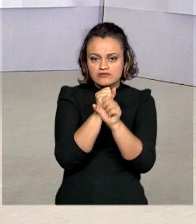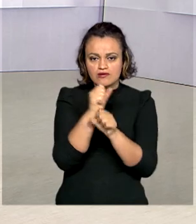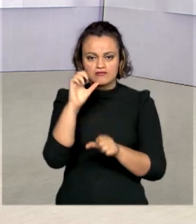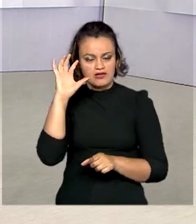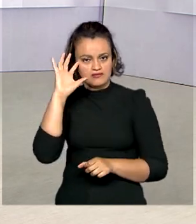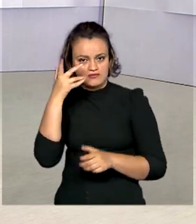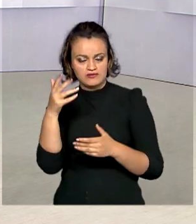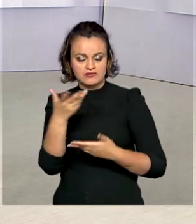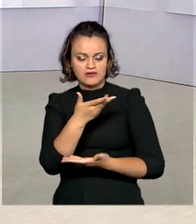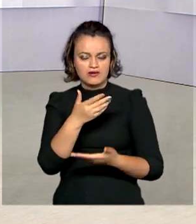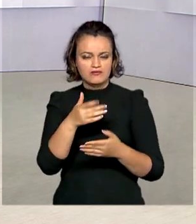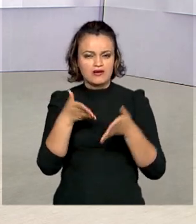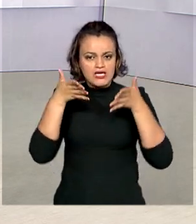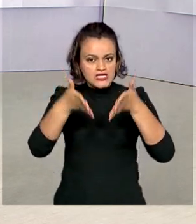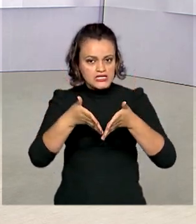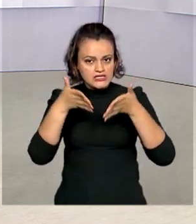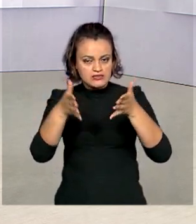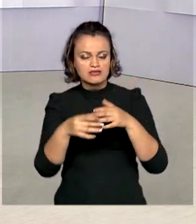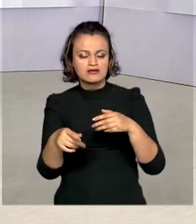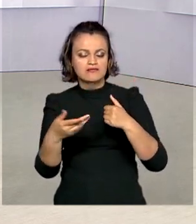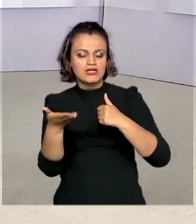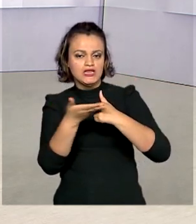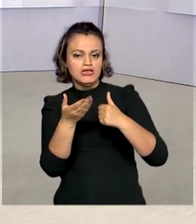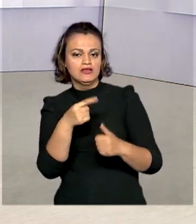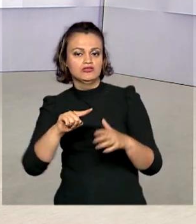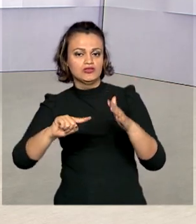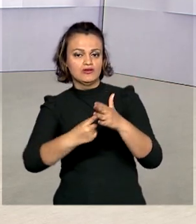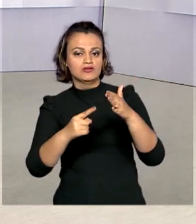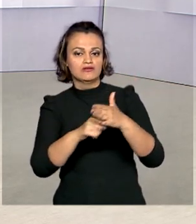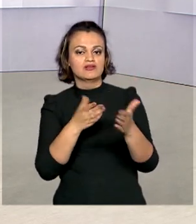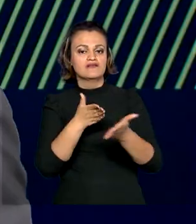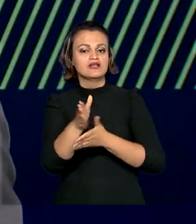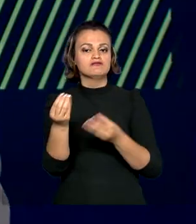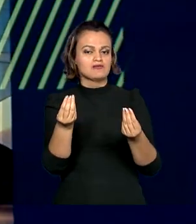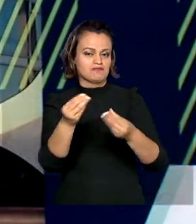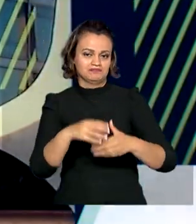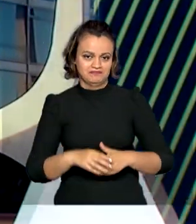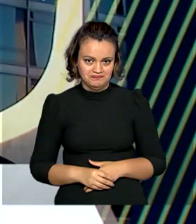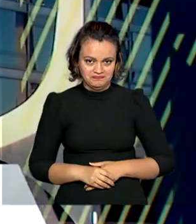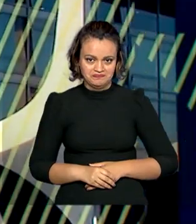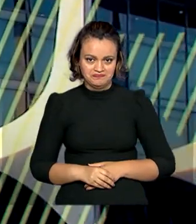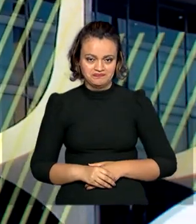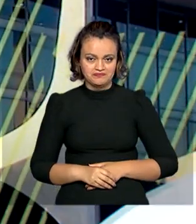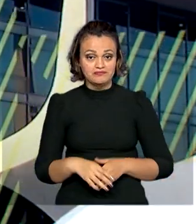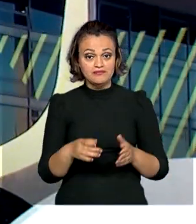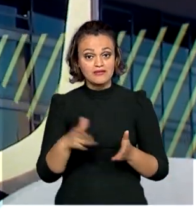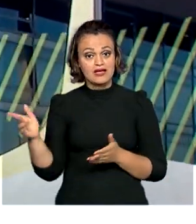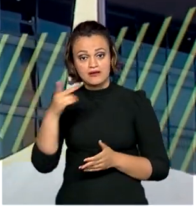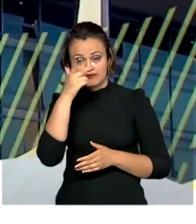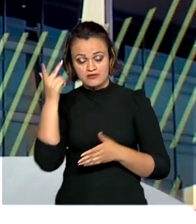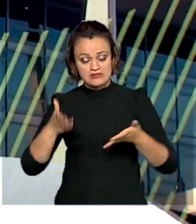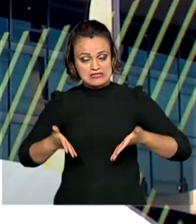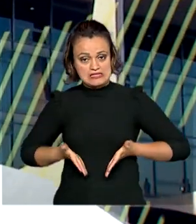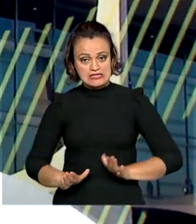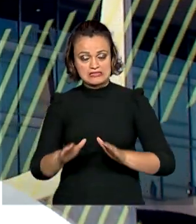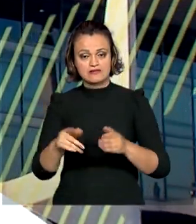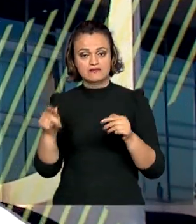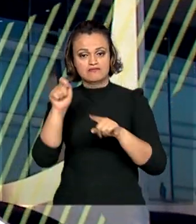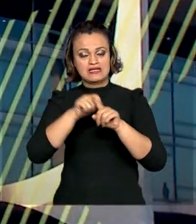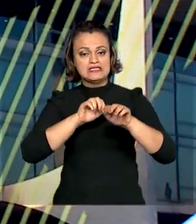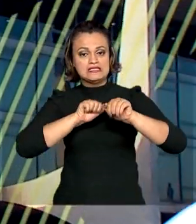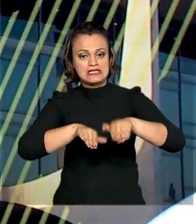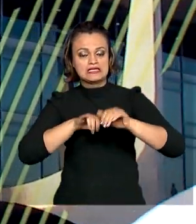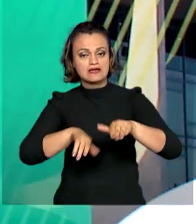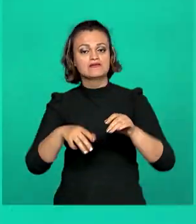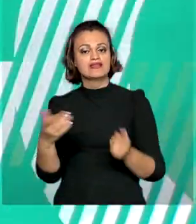do fluxo escolar e as médias de desempenho nas avaliações. Trabalhadores nascidos em setembro já podem sacar,